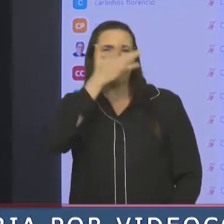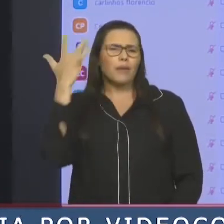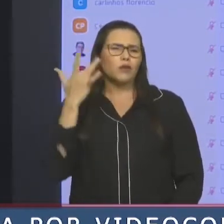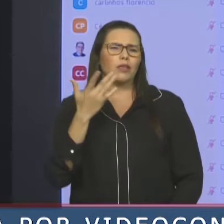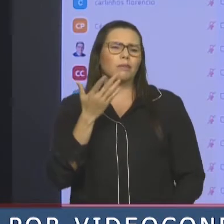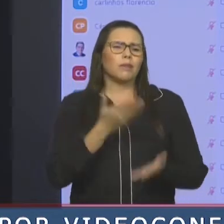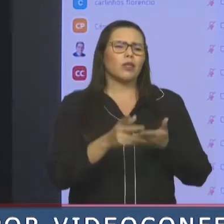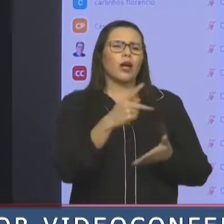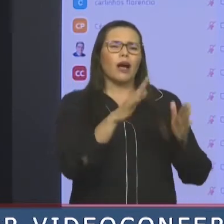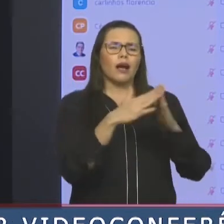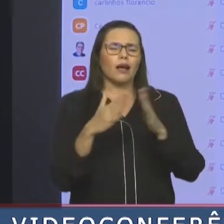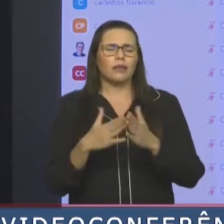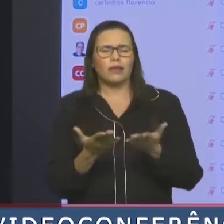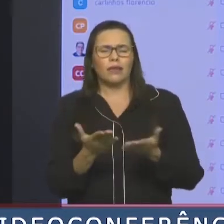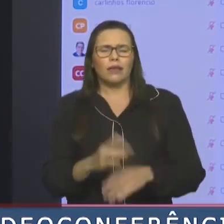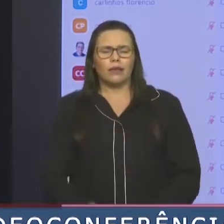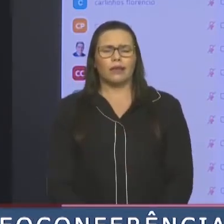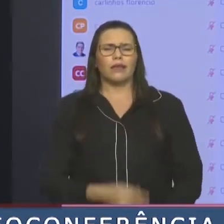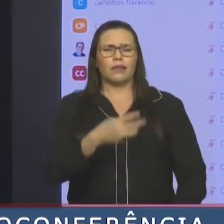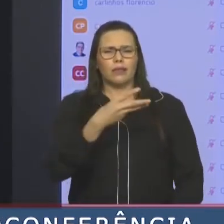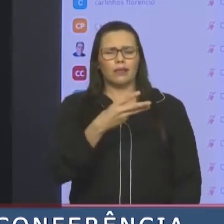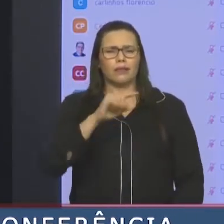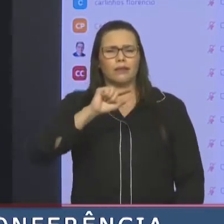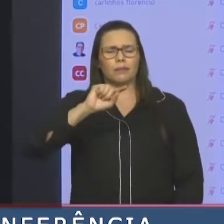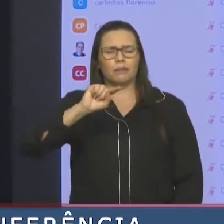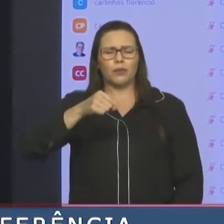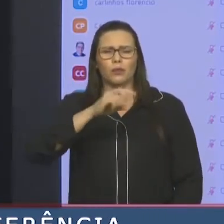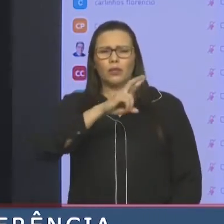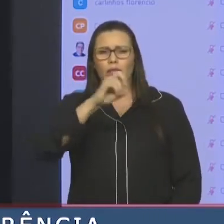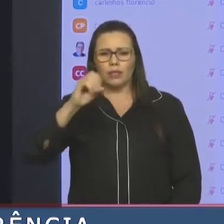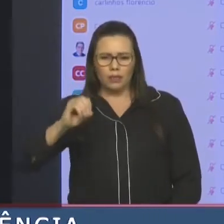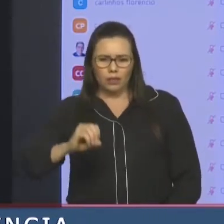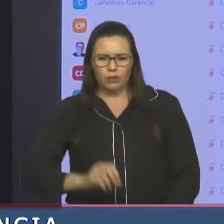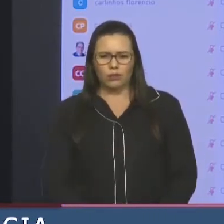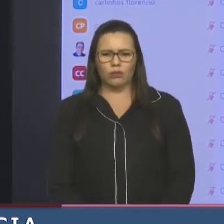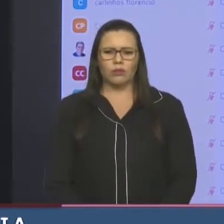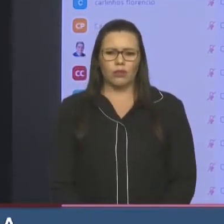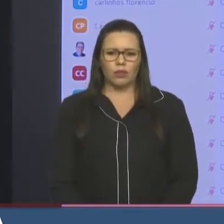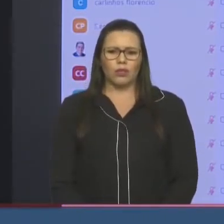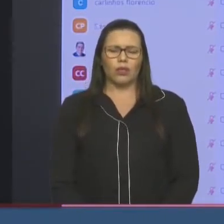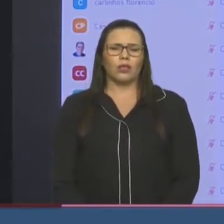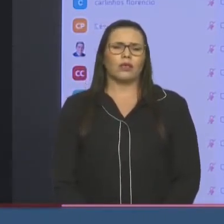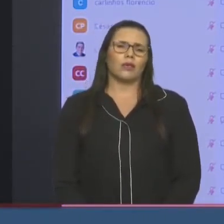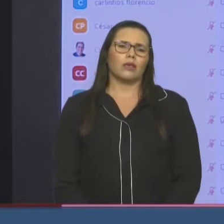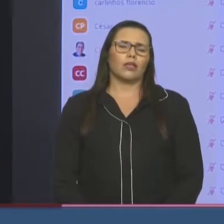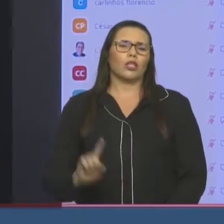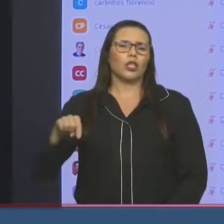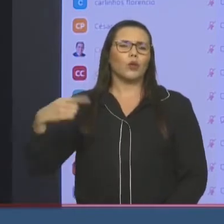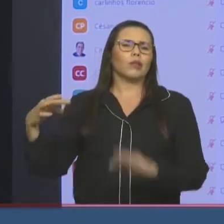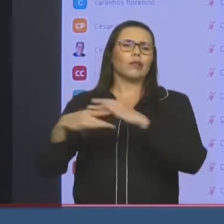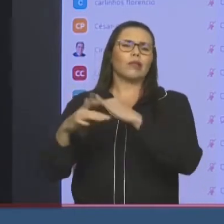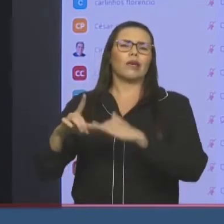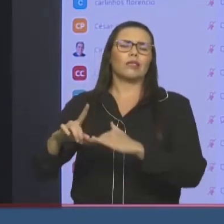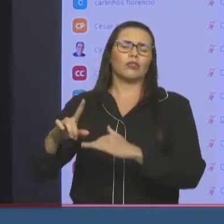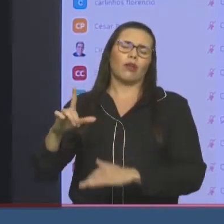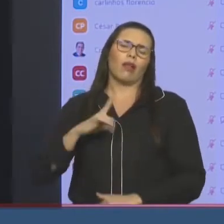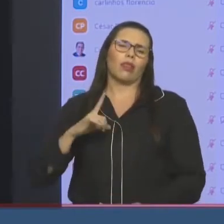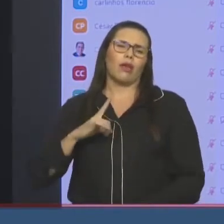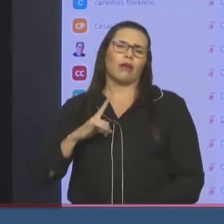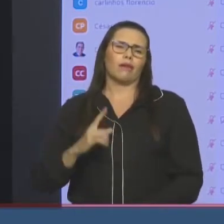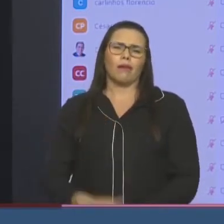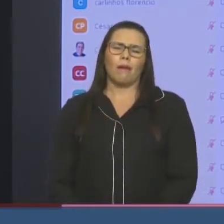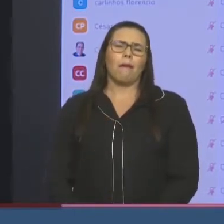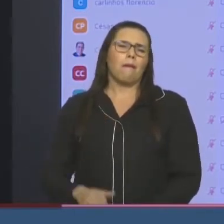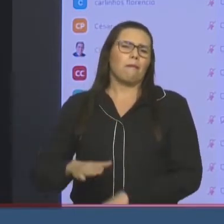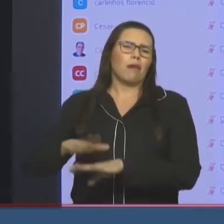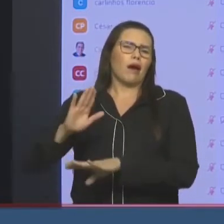mais de 2.000. Nós temos mais de 5.000 pessoas lutando nessas duas cidades, são desabrigadas. Então eu peço também uma atenção a mais, tanto do